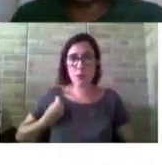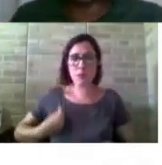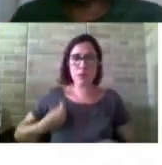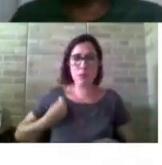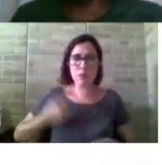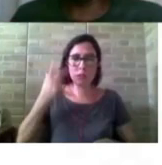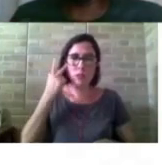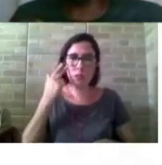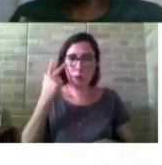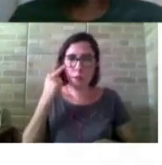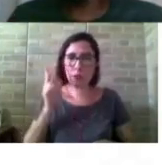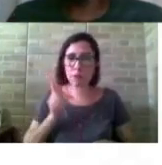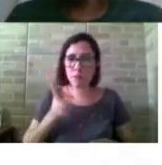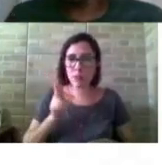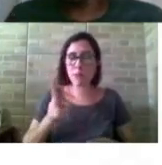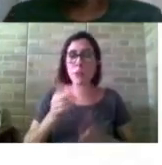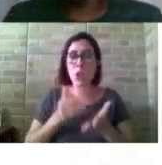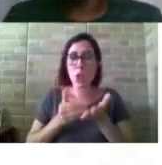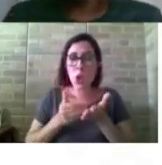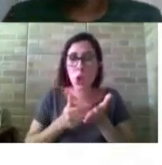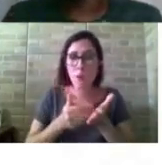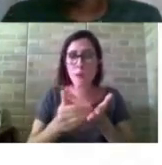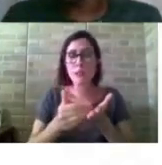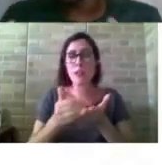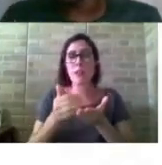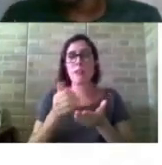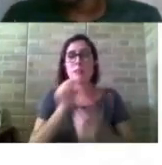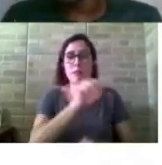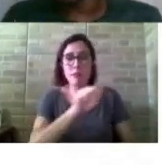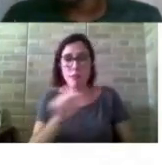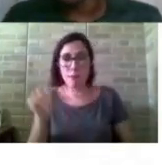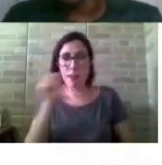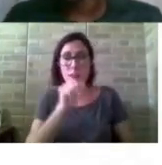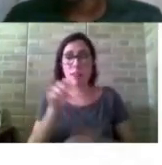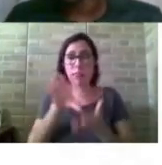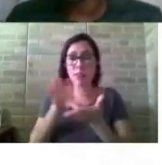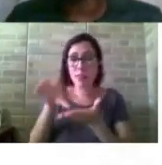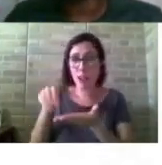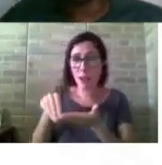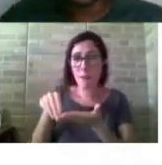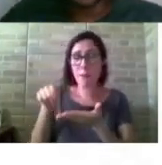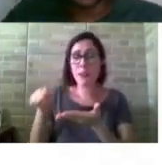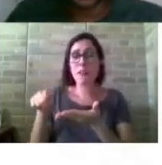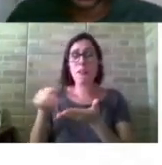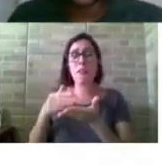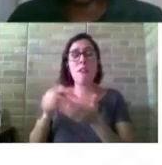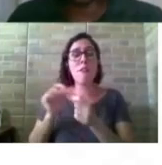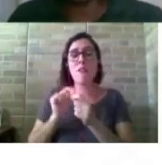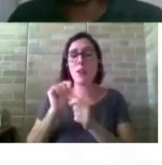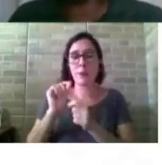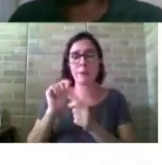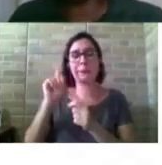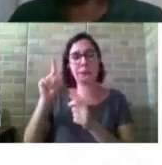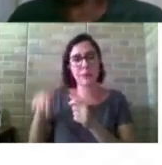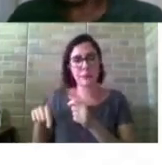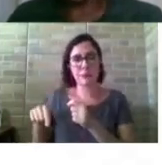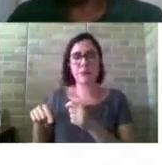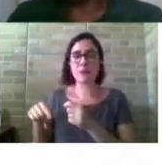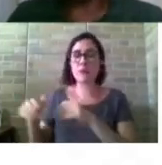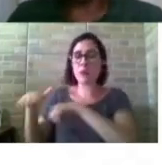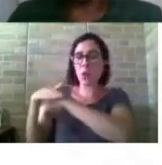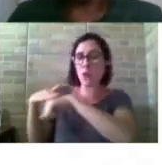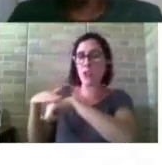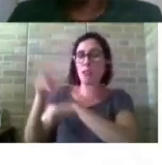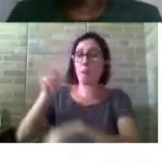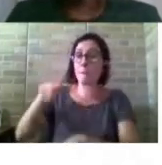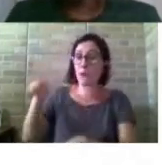o NAP estabelece um primeiro diálogo com os docentes que irão receber esses estudantes, né? Nesse